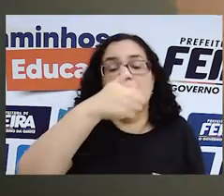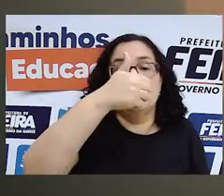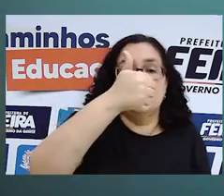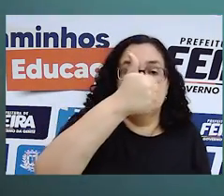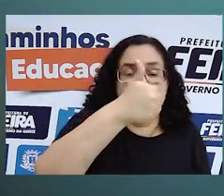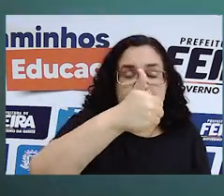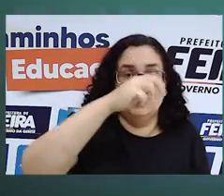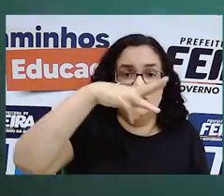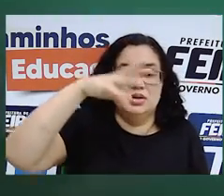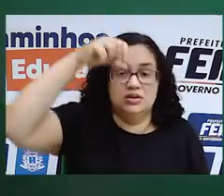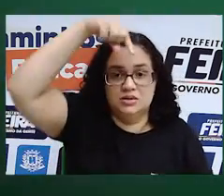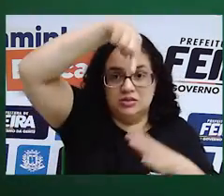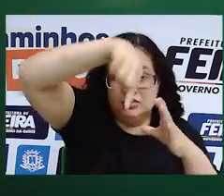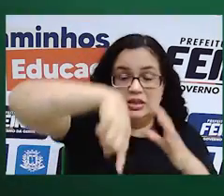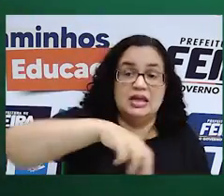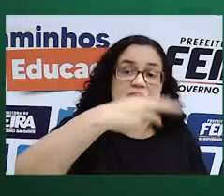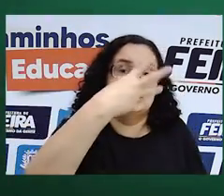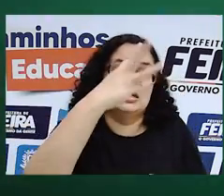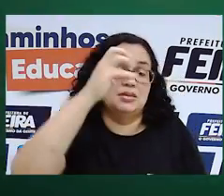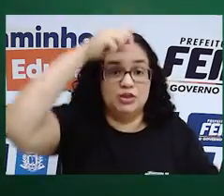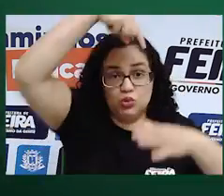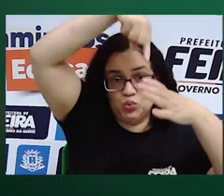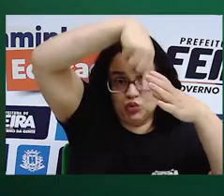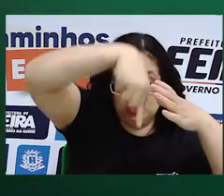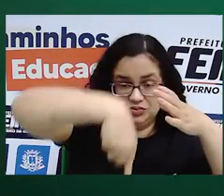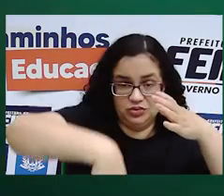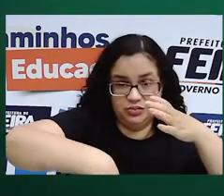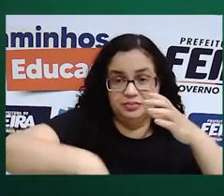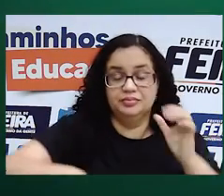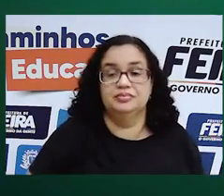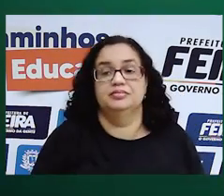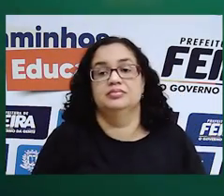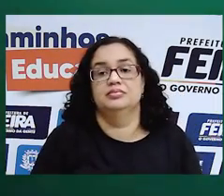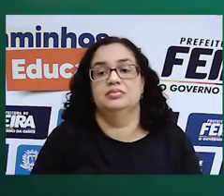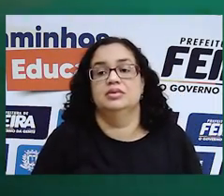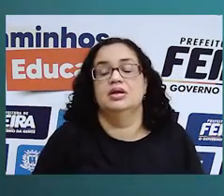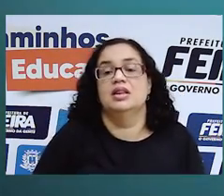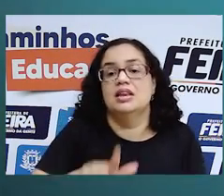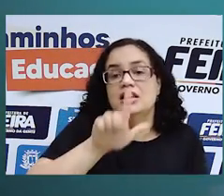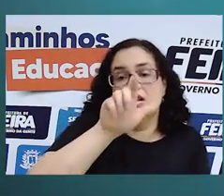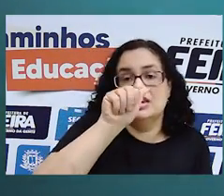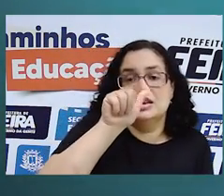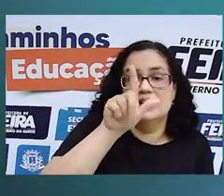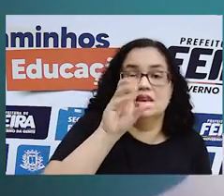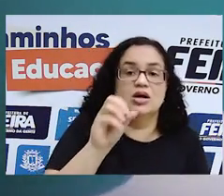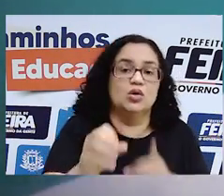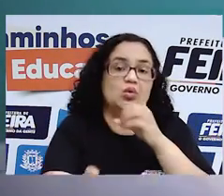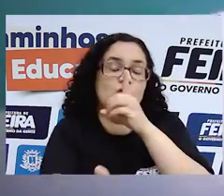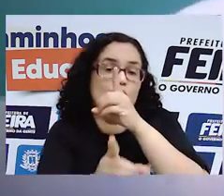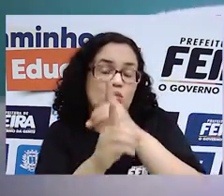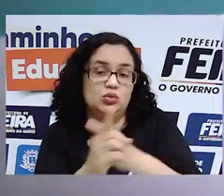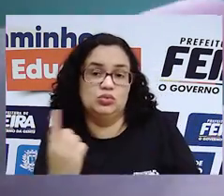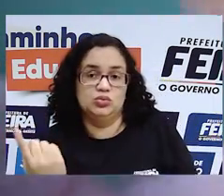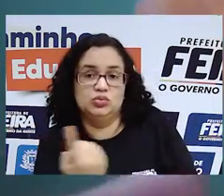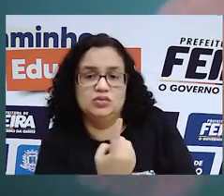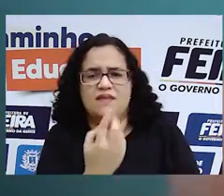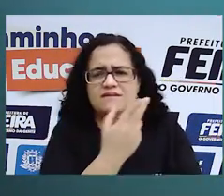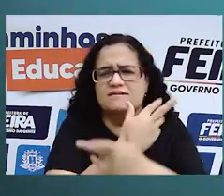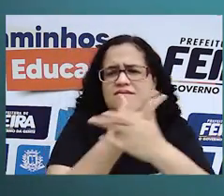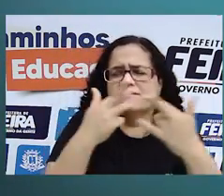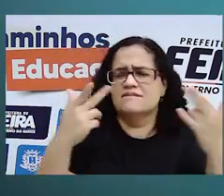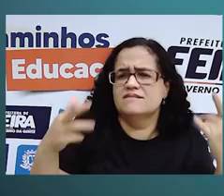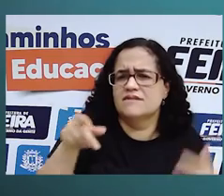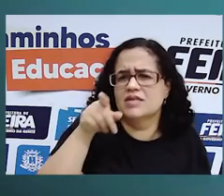metros de comprimento e tem 30 metros de profundidade. Na atualidade o lago encontra-se completamente isolado e está cheio de